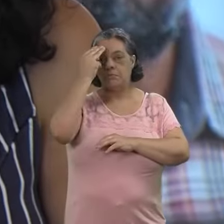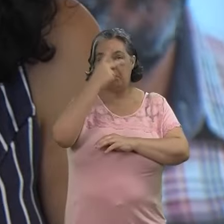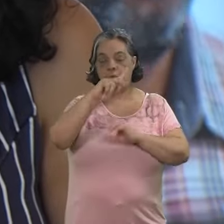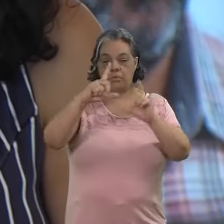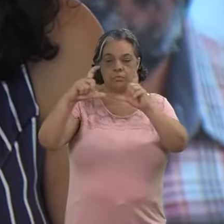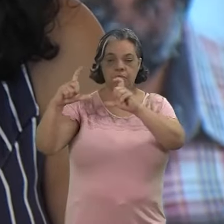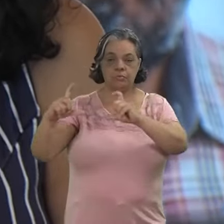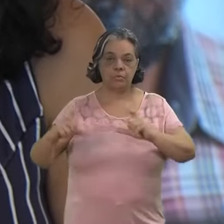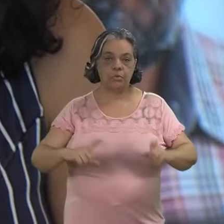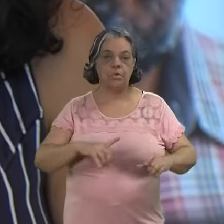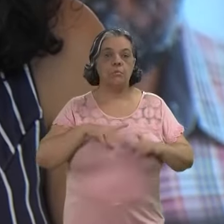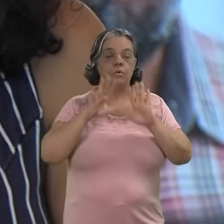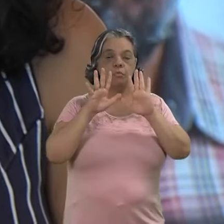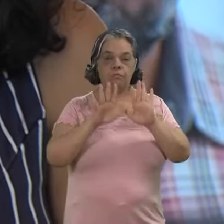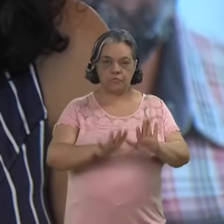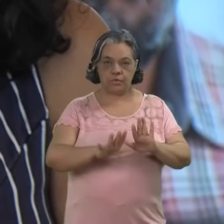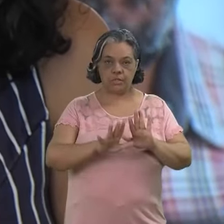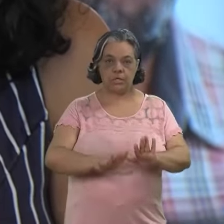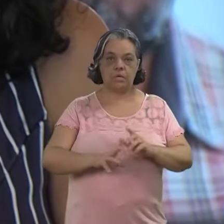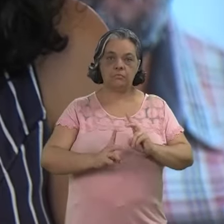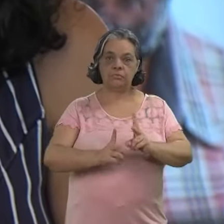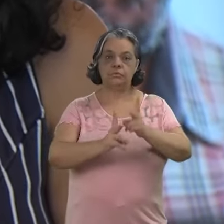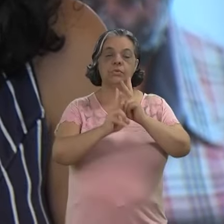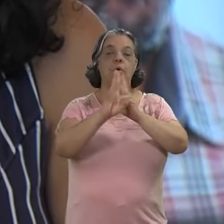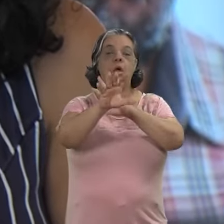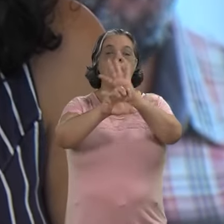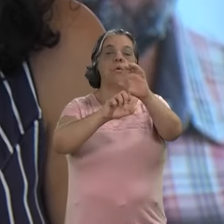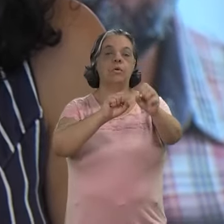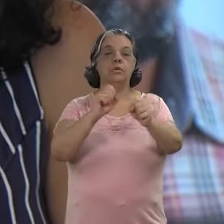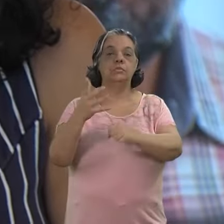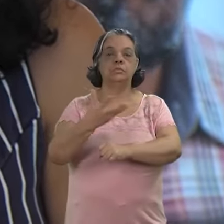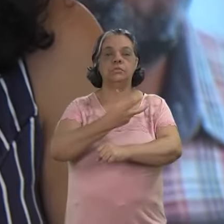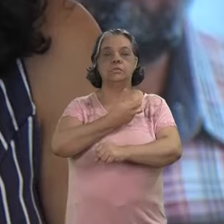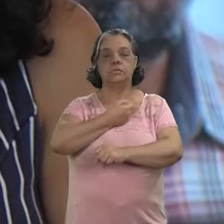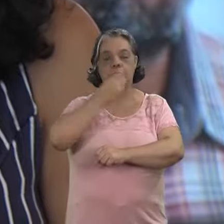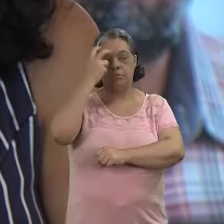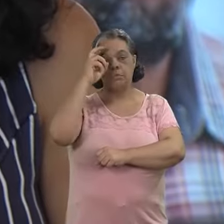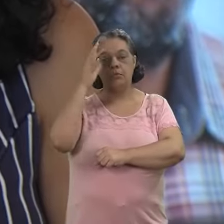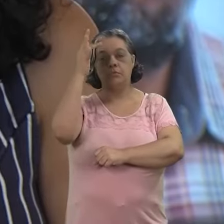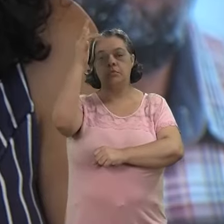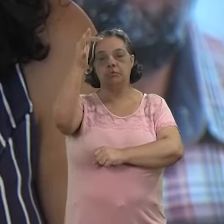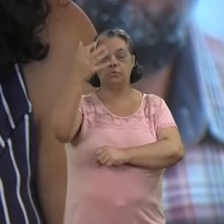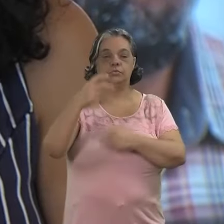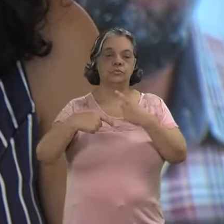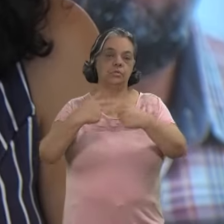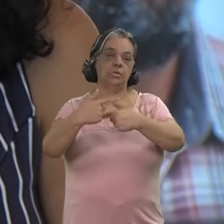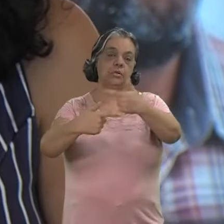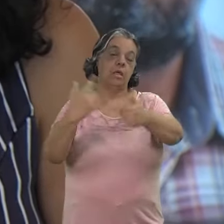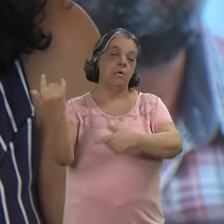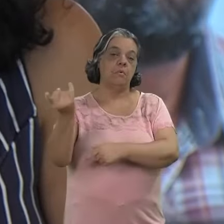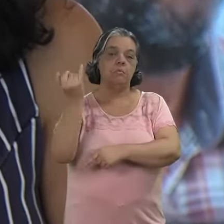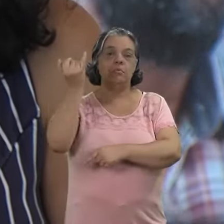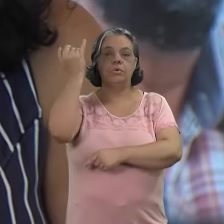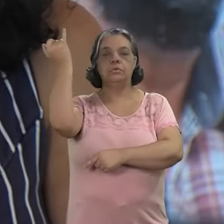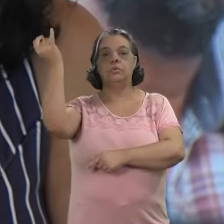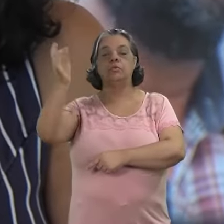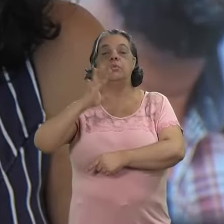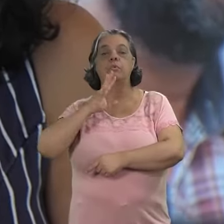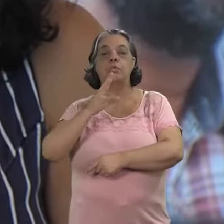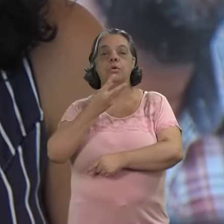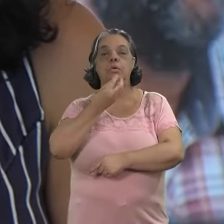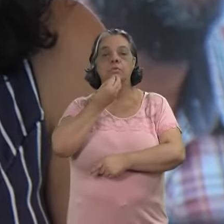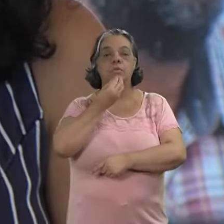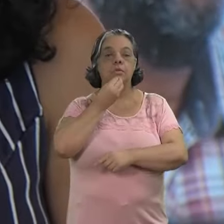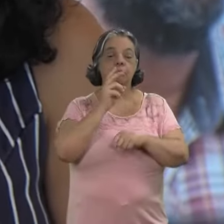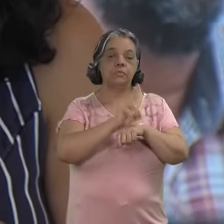memórias em imagens que podem ficar eternamente ao alcance e salvas para as futuras gerações. Daí a importância do seu